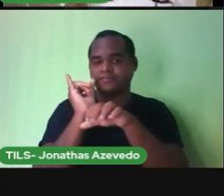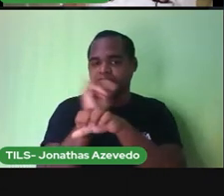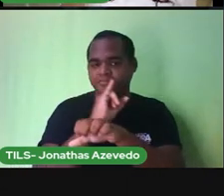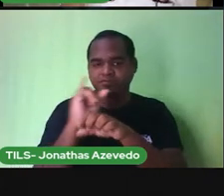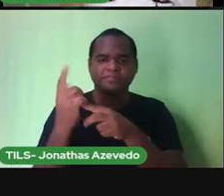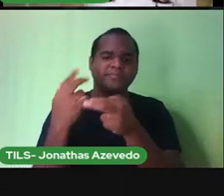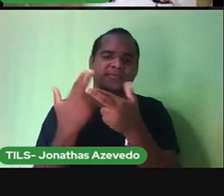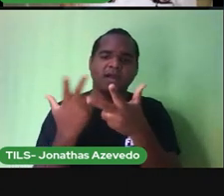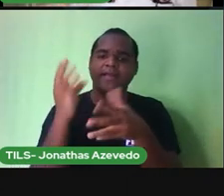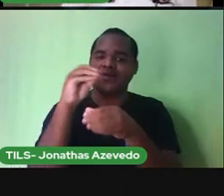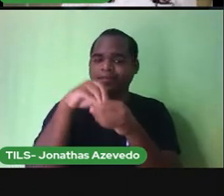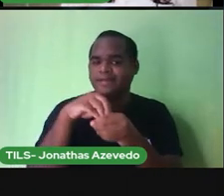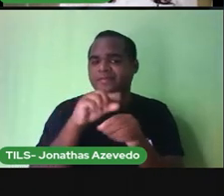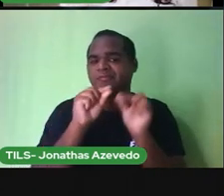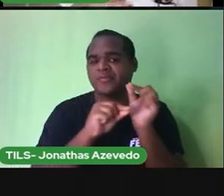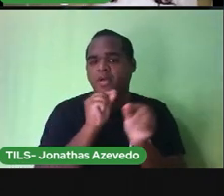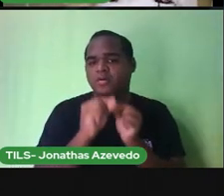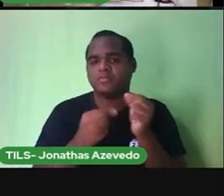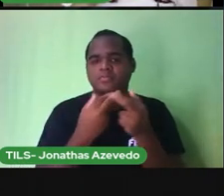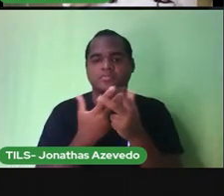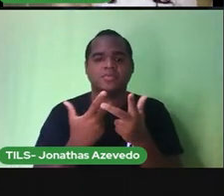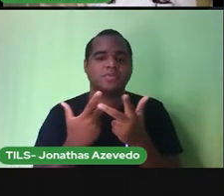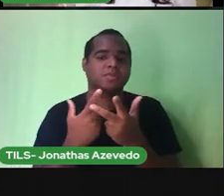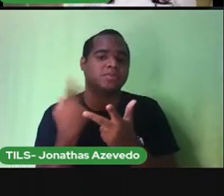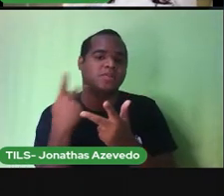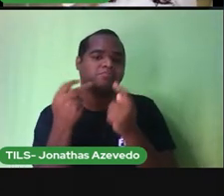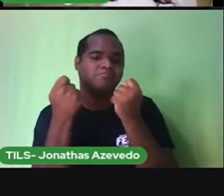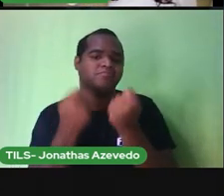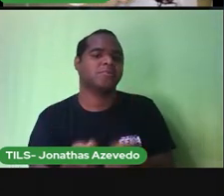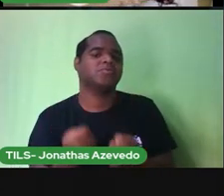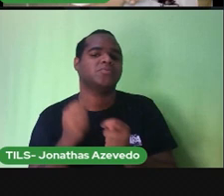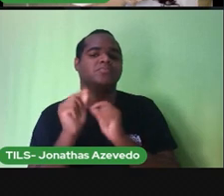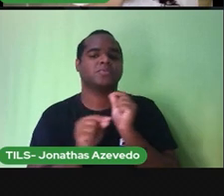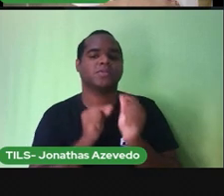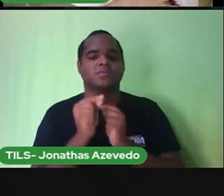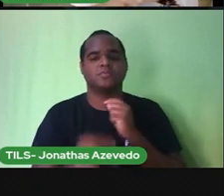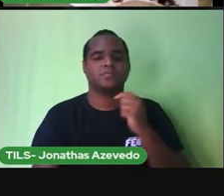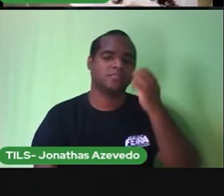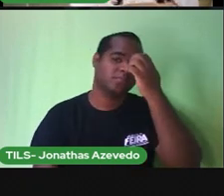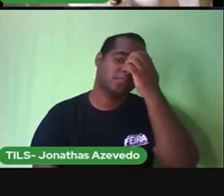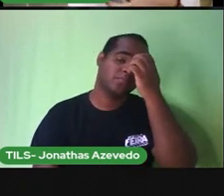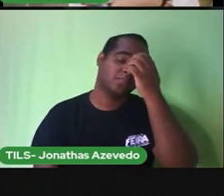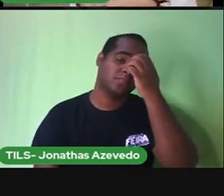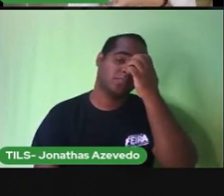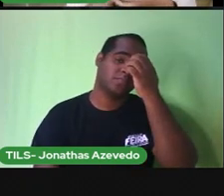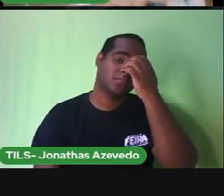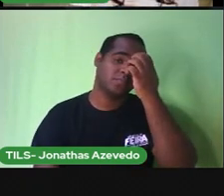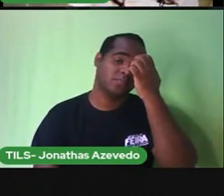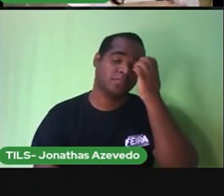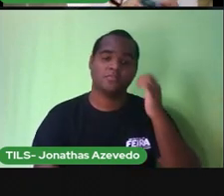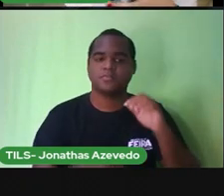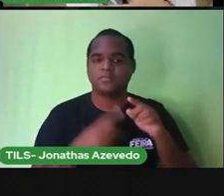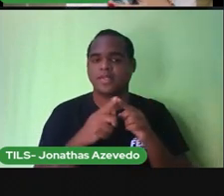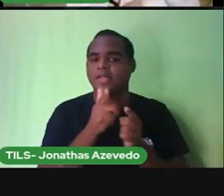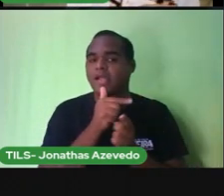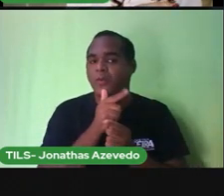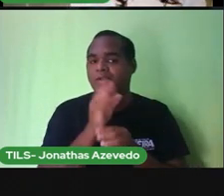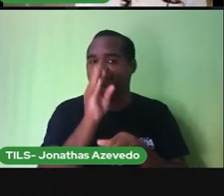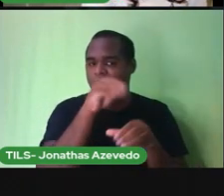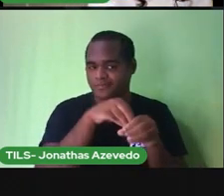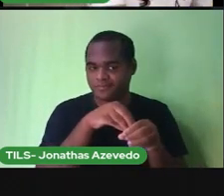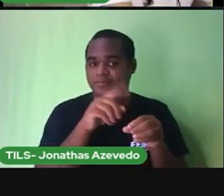capacidade dele a medida de massa todas essas coisas no caso do shampoo ele é líquido